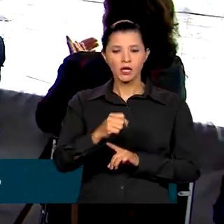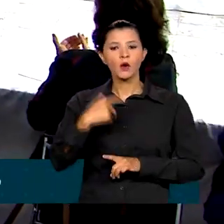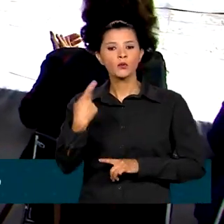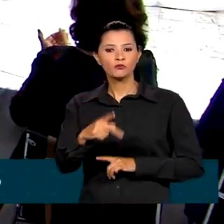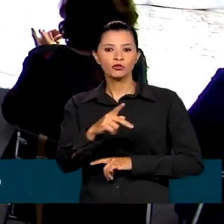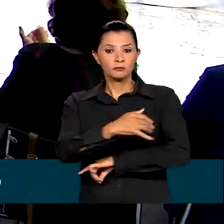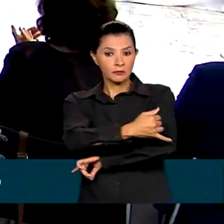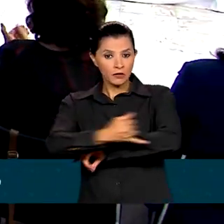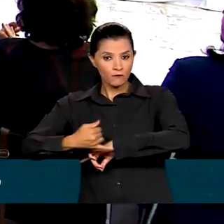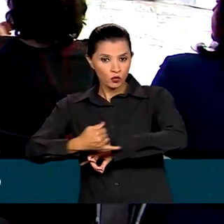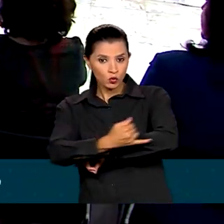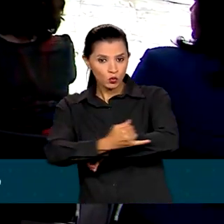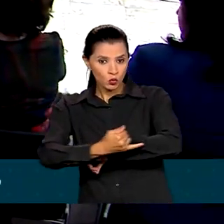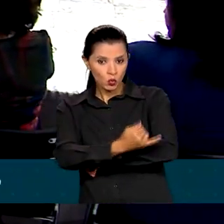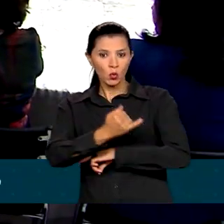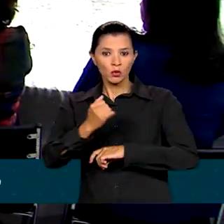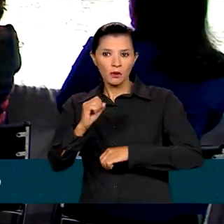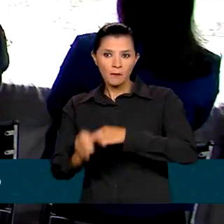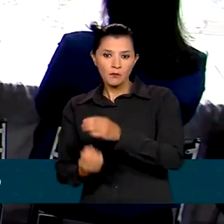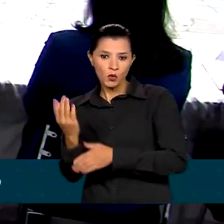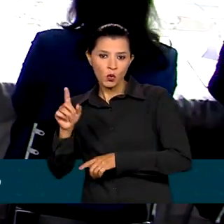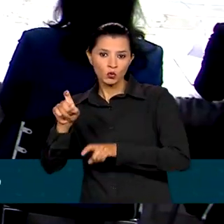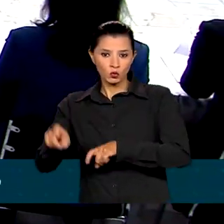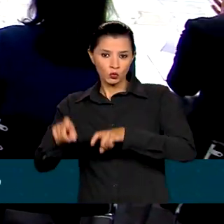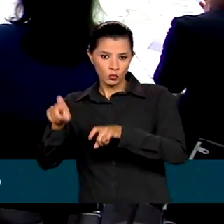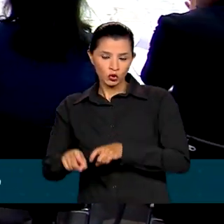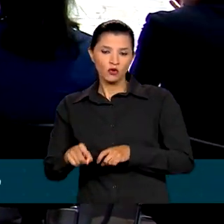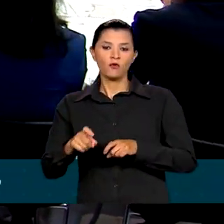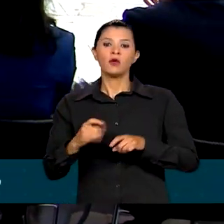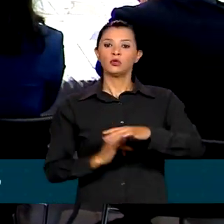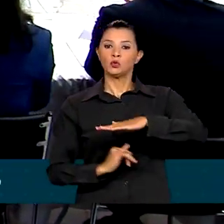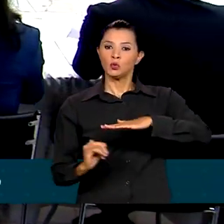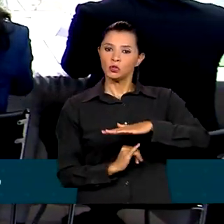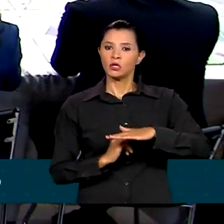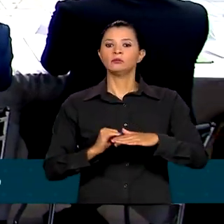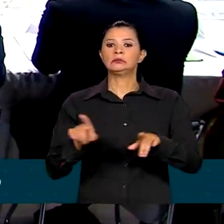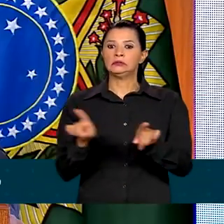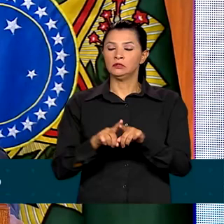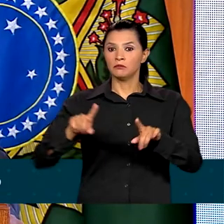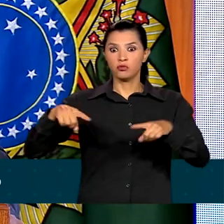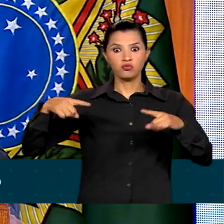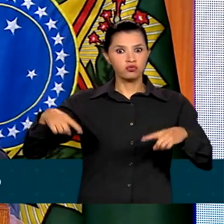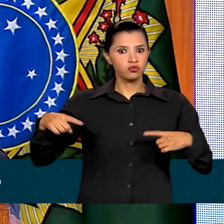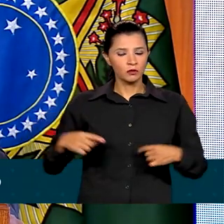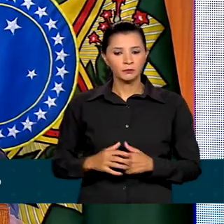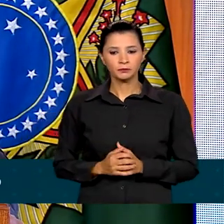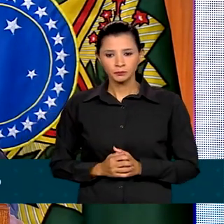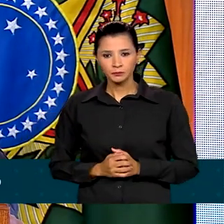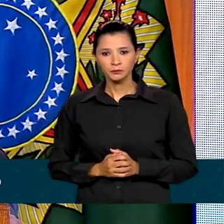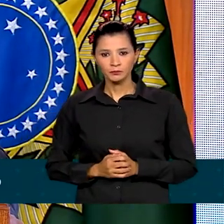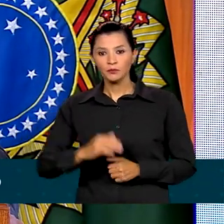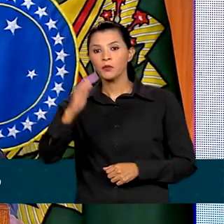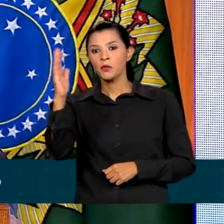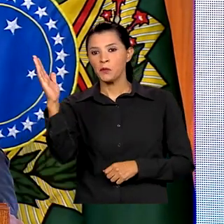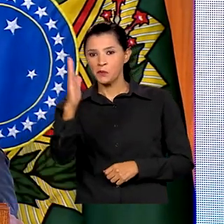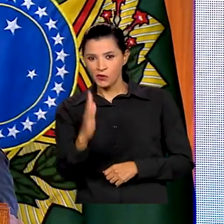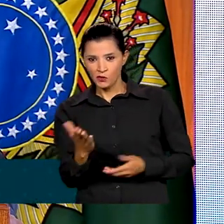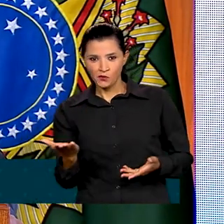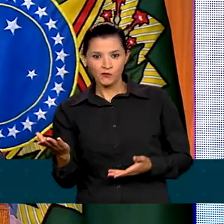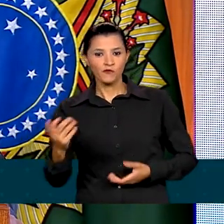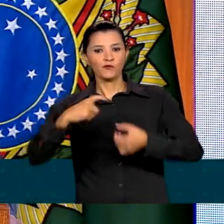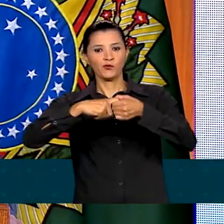de infraestrutura, produtiva e institucional e muitos desafios. O Brasil voltou